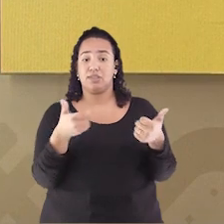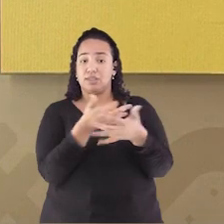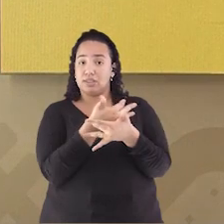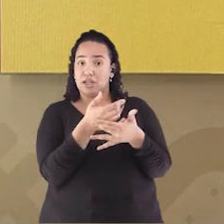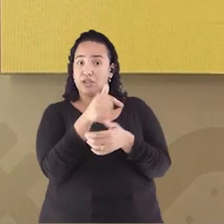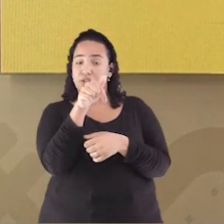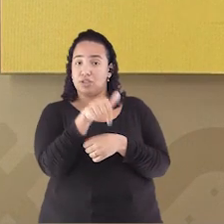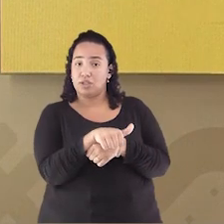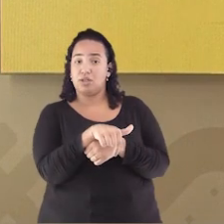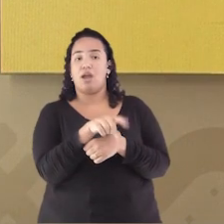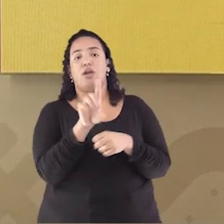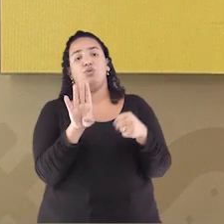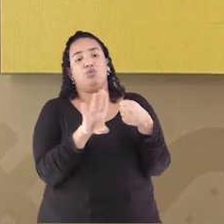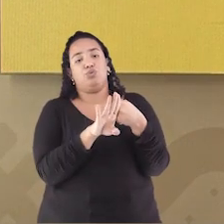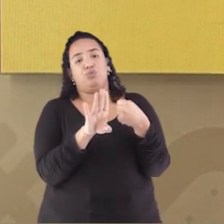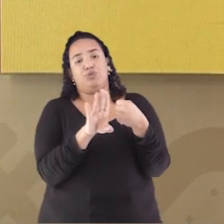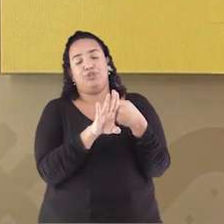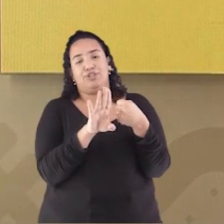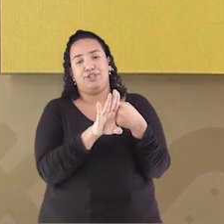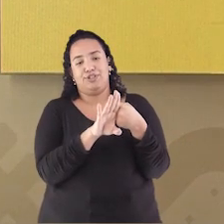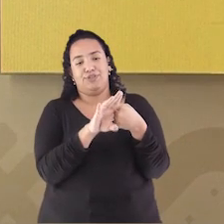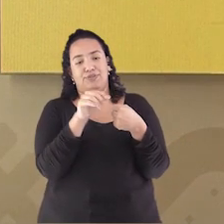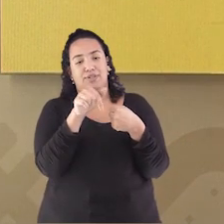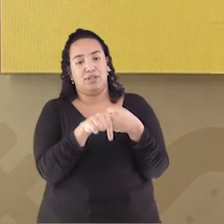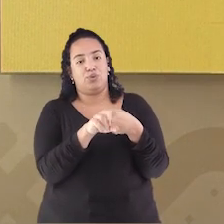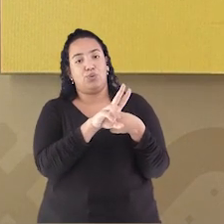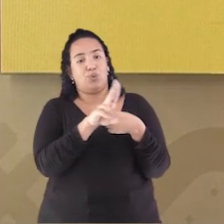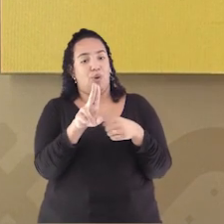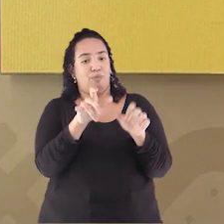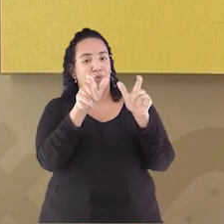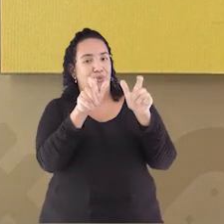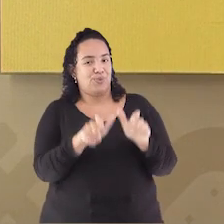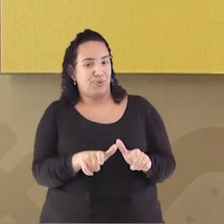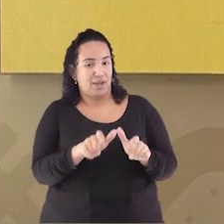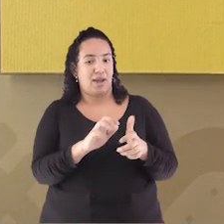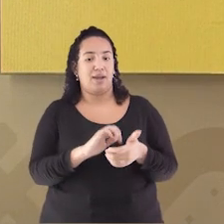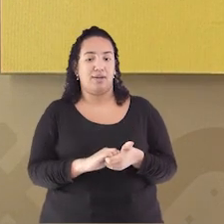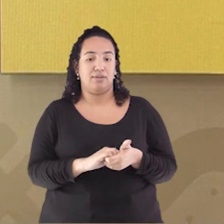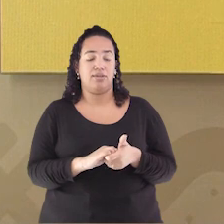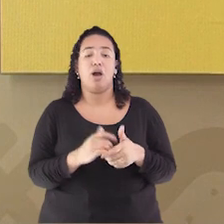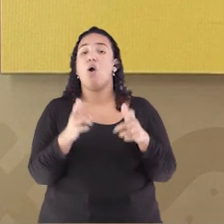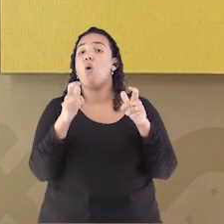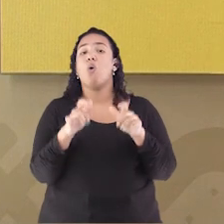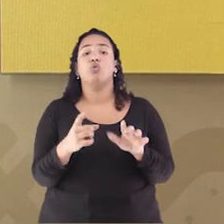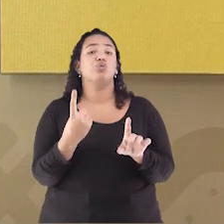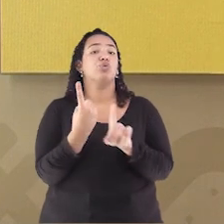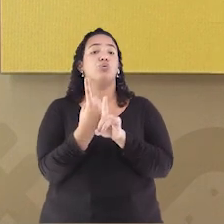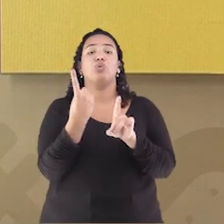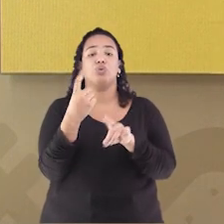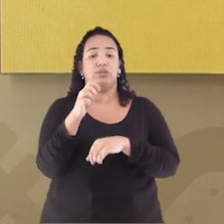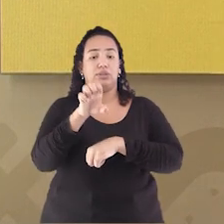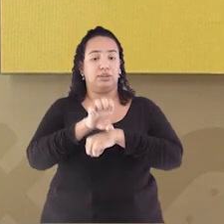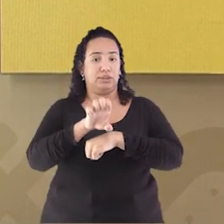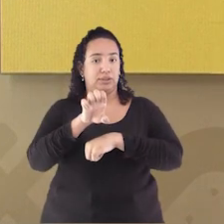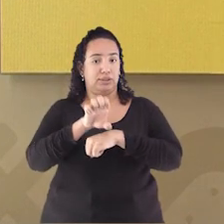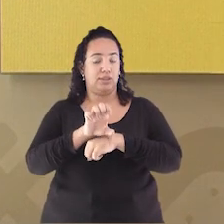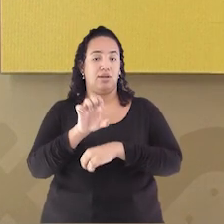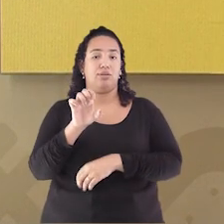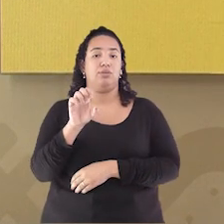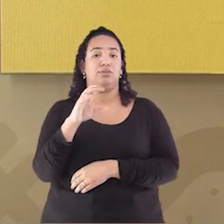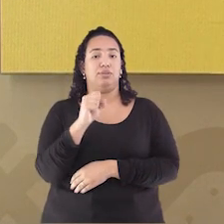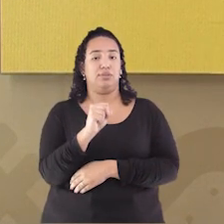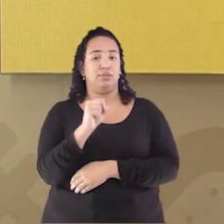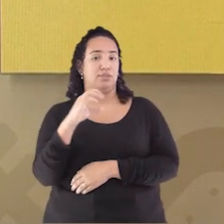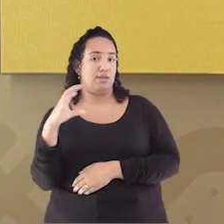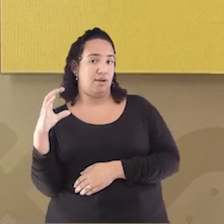É substantivo É o nome De um lugar Que fica localizado No estado De Santa